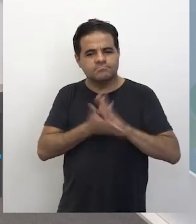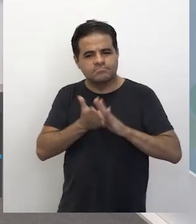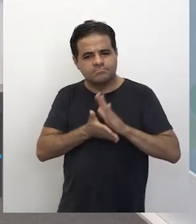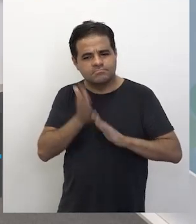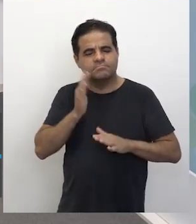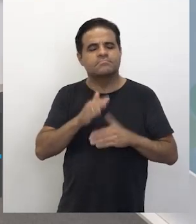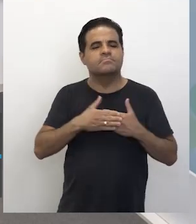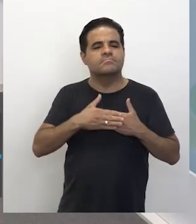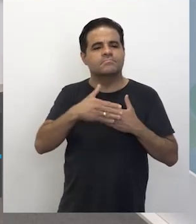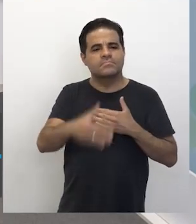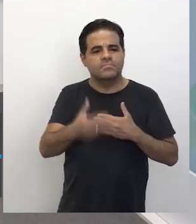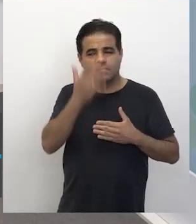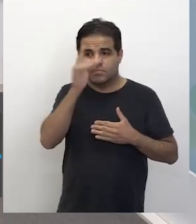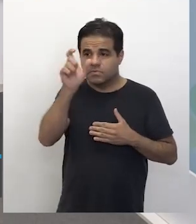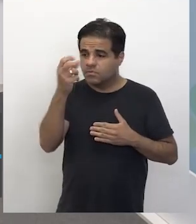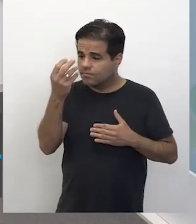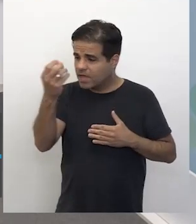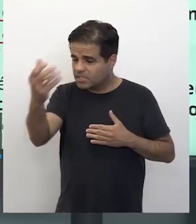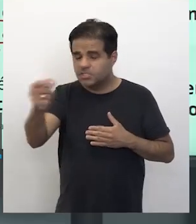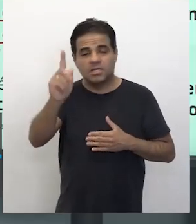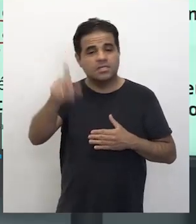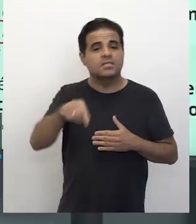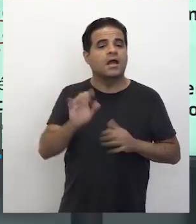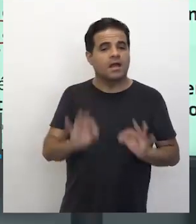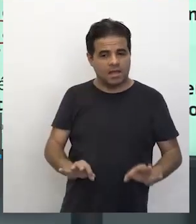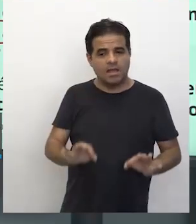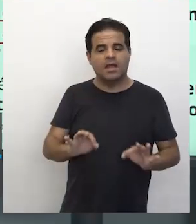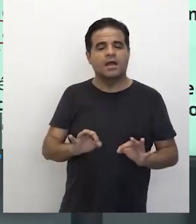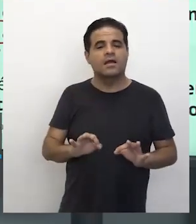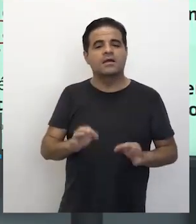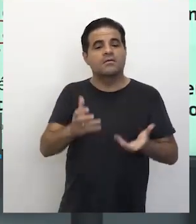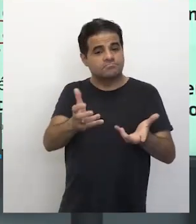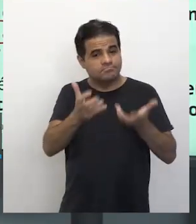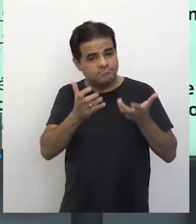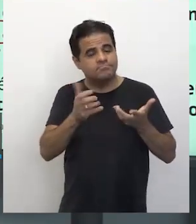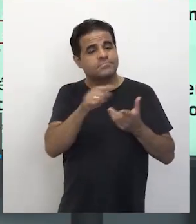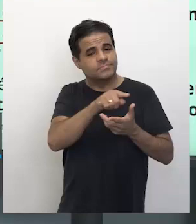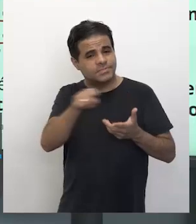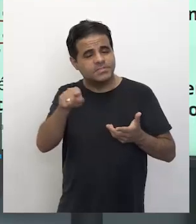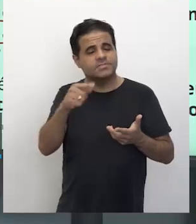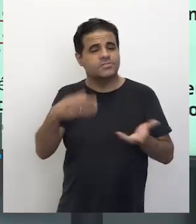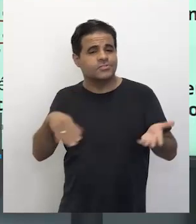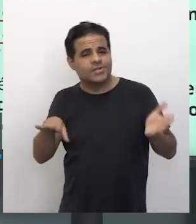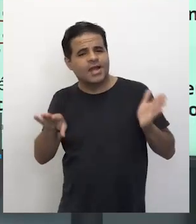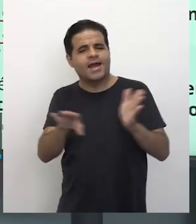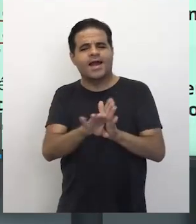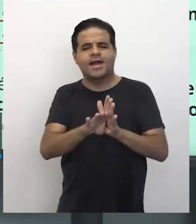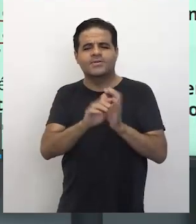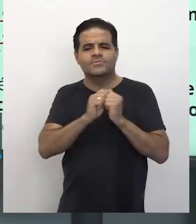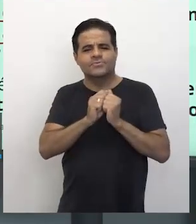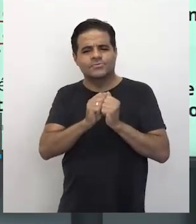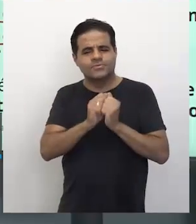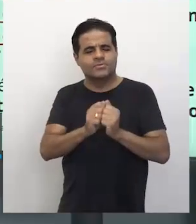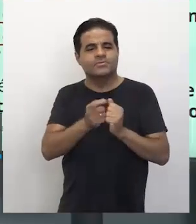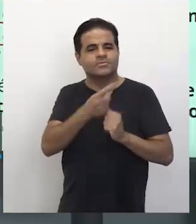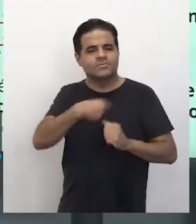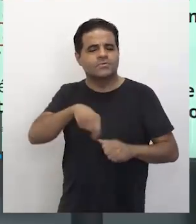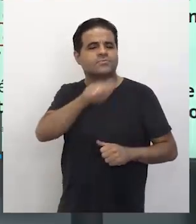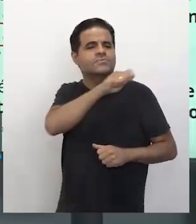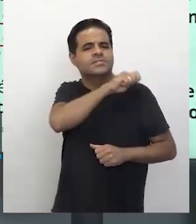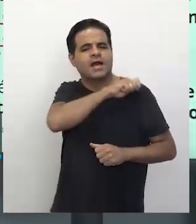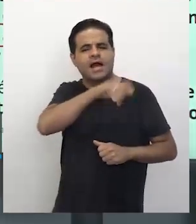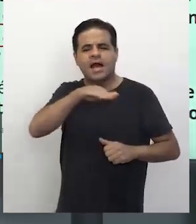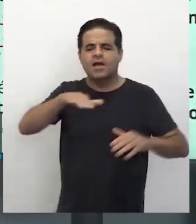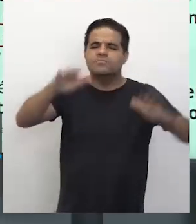o viajante é o turista. Era exatamente aí que eu gostaria que a gente chegasse junto, né? Que os nossos alunos refletissem